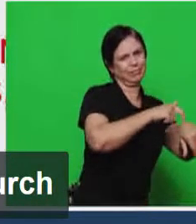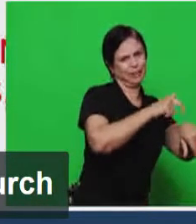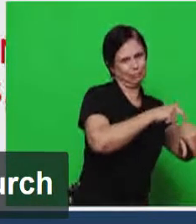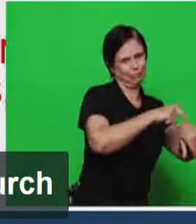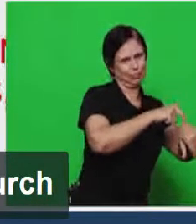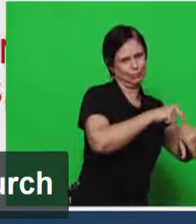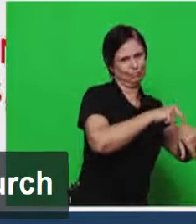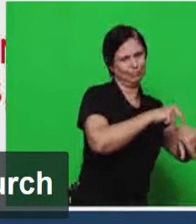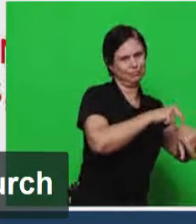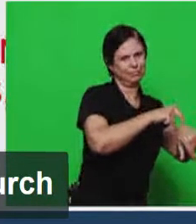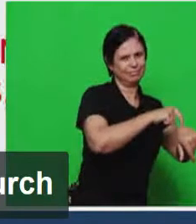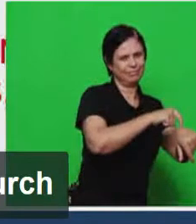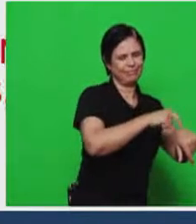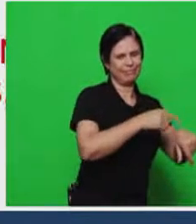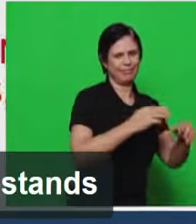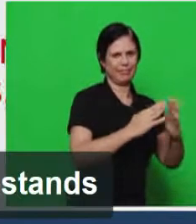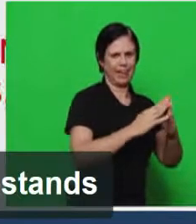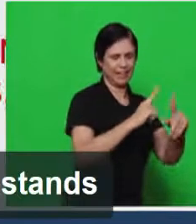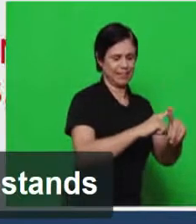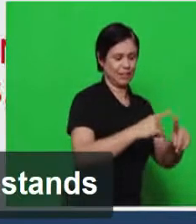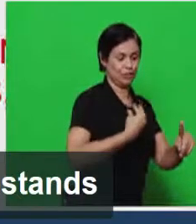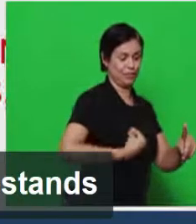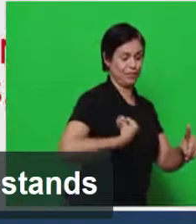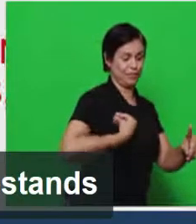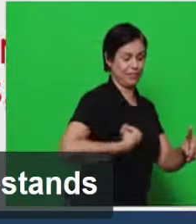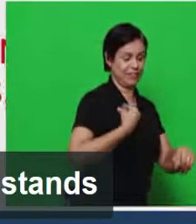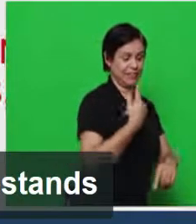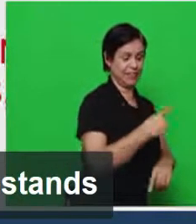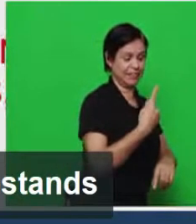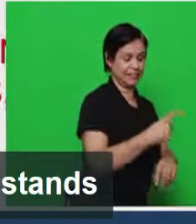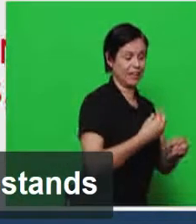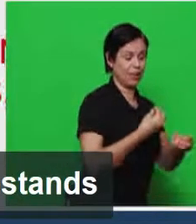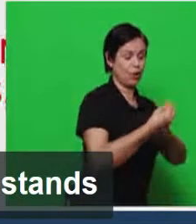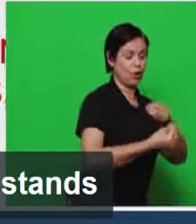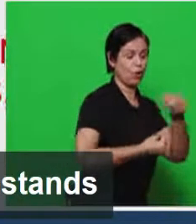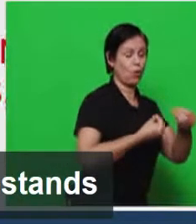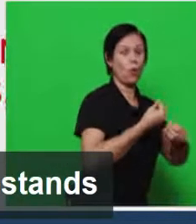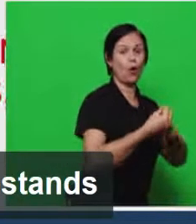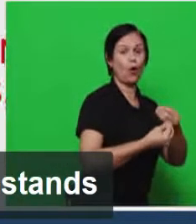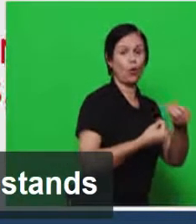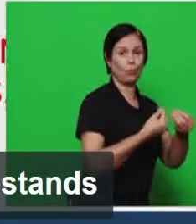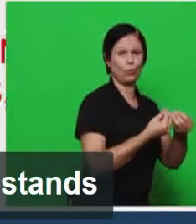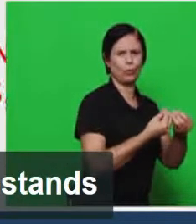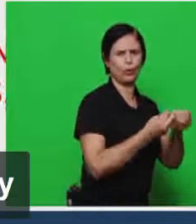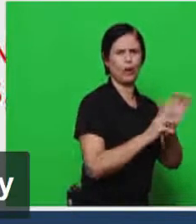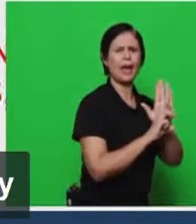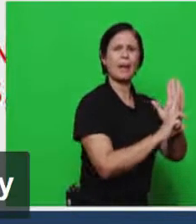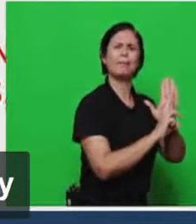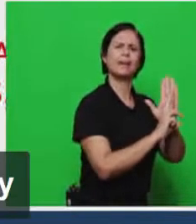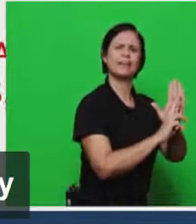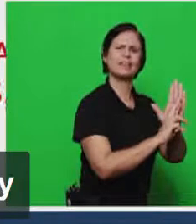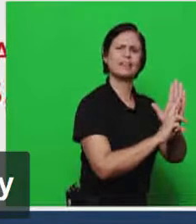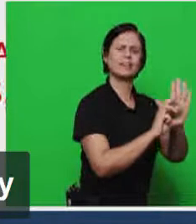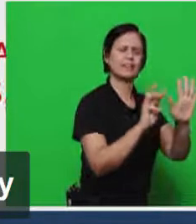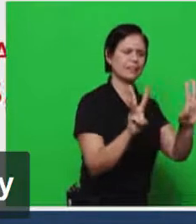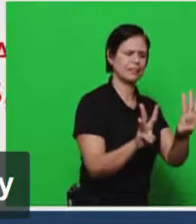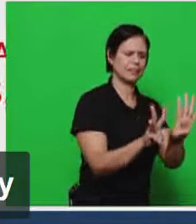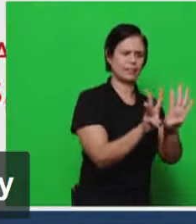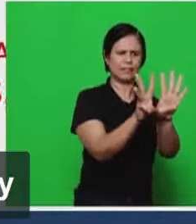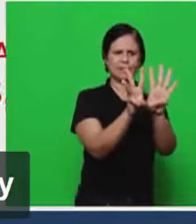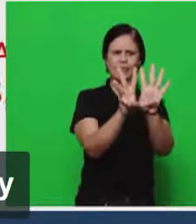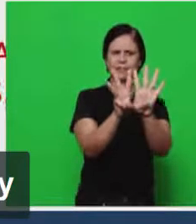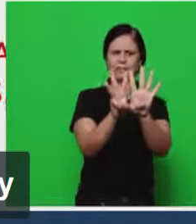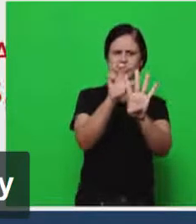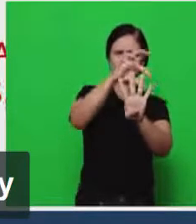realidade na vida da igreja se manifesta na figura do castiçal de ouro com as sete pontas